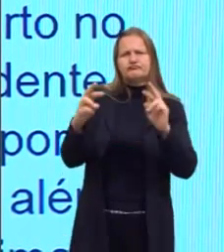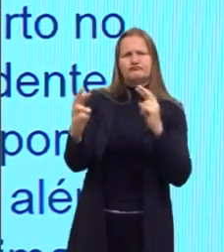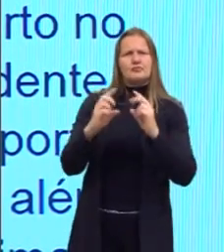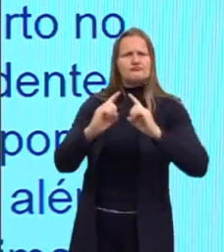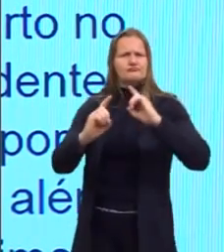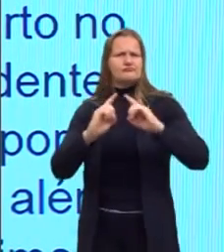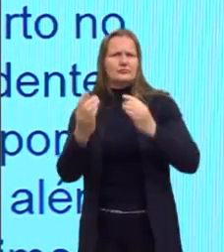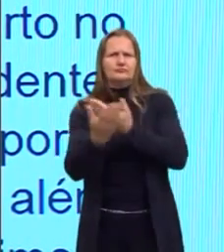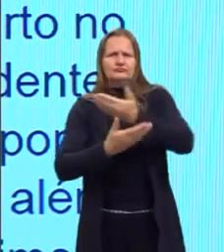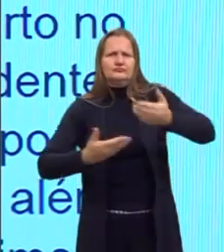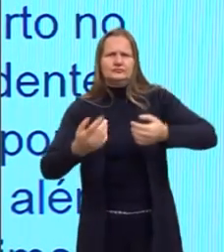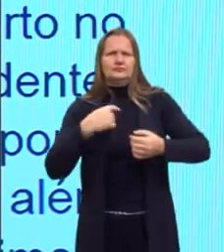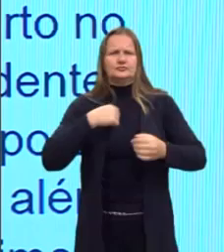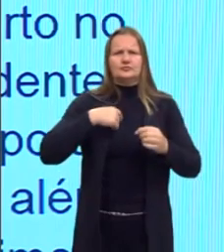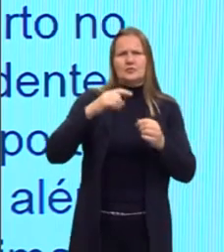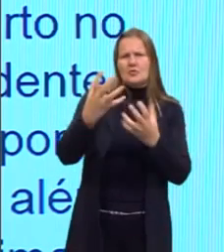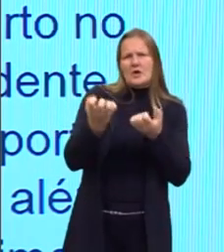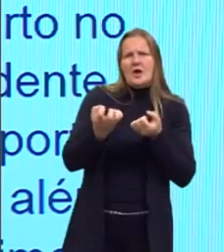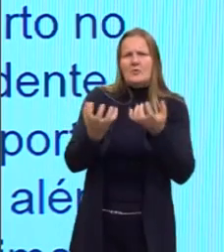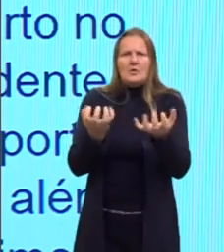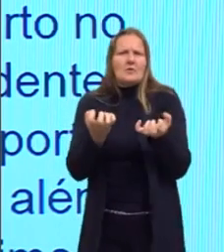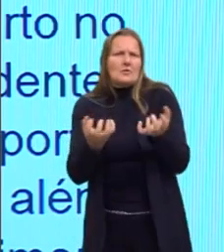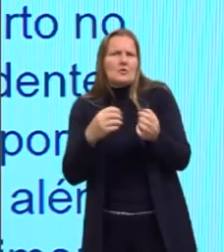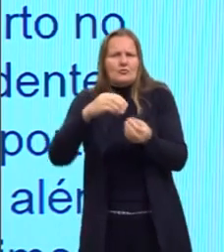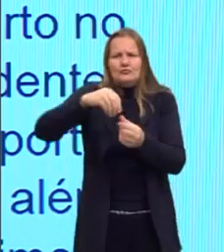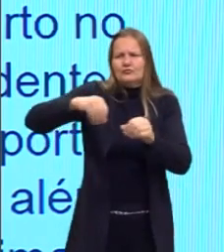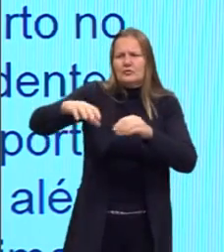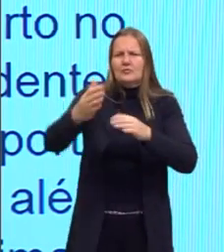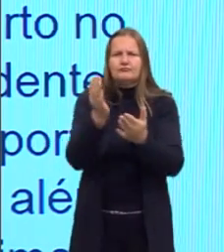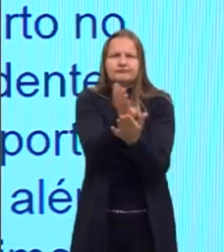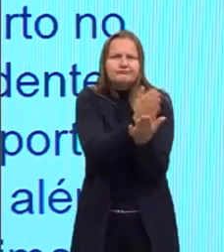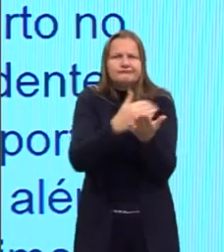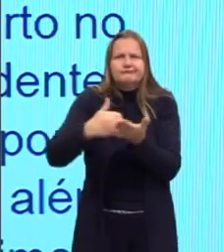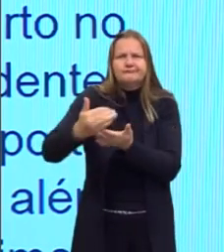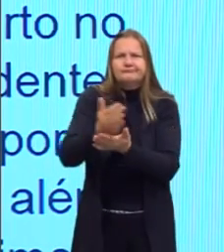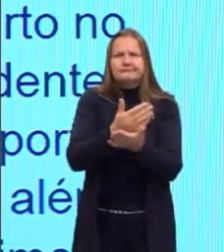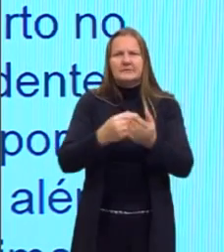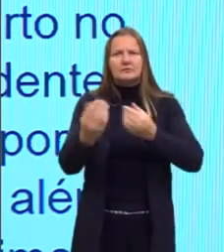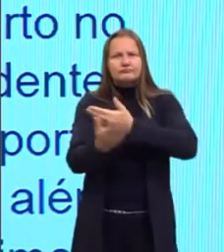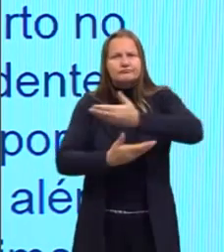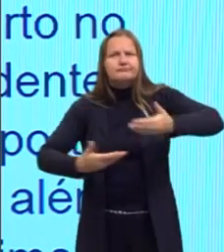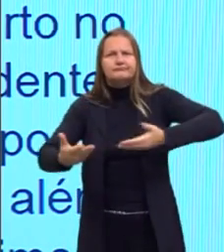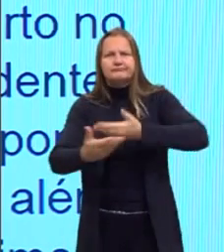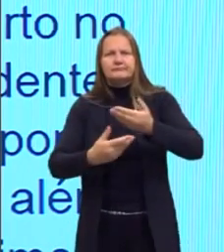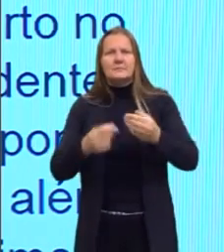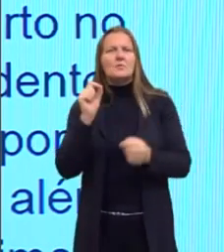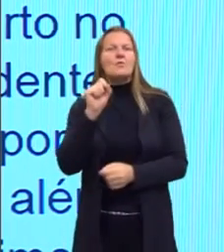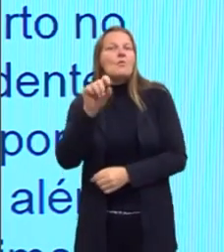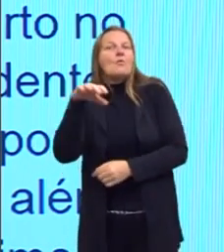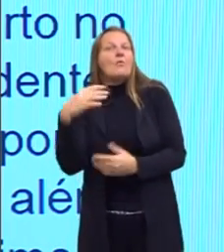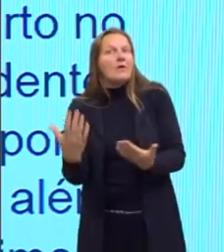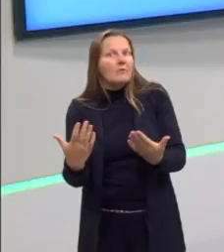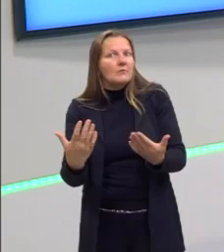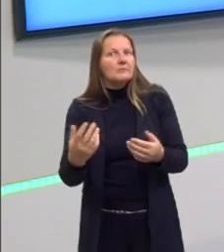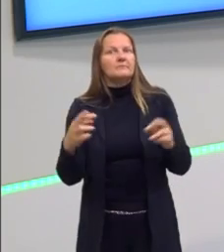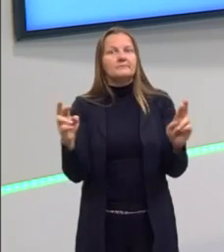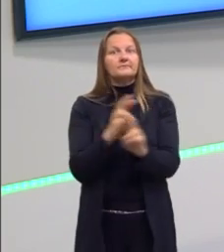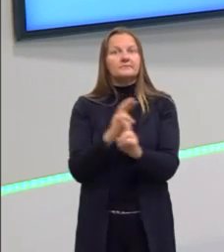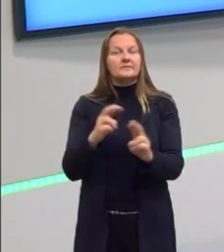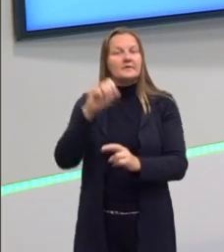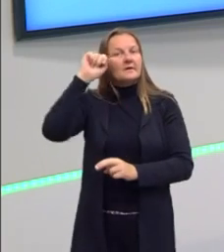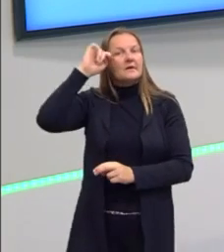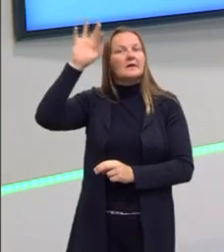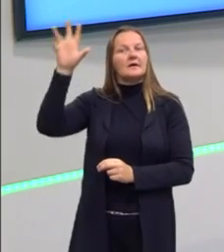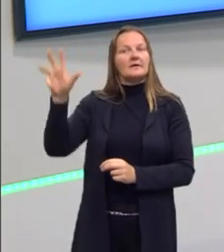essa galera toda dizendo, olha, eu quero esse território, eu quero aquele território, né. Mas qual que era a questão aí relacionada à